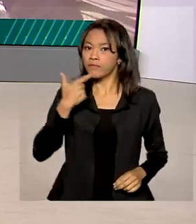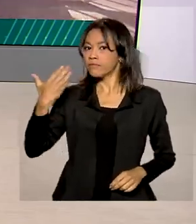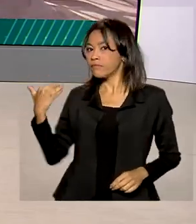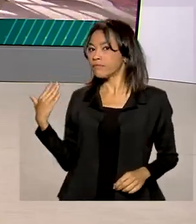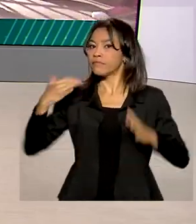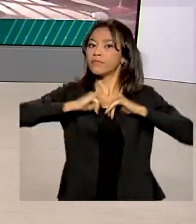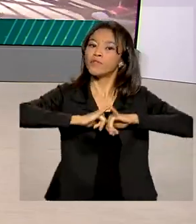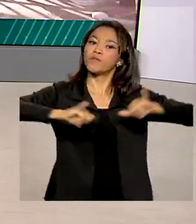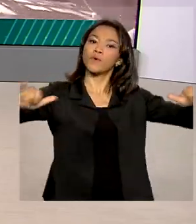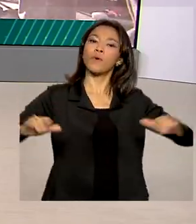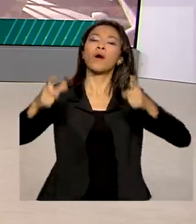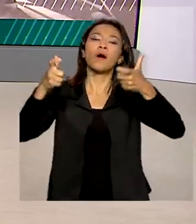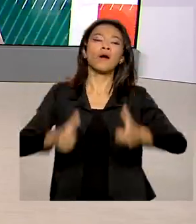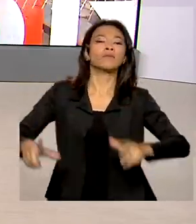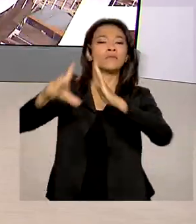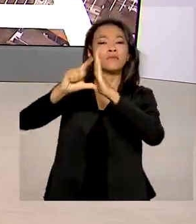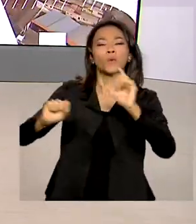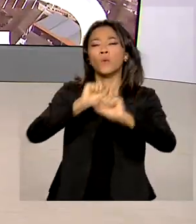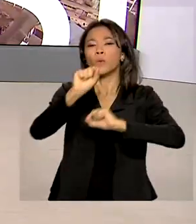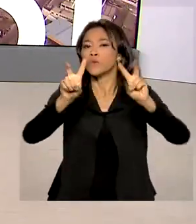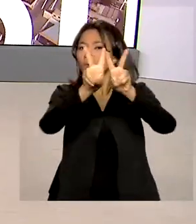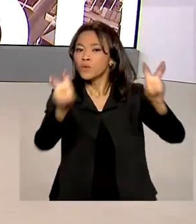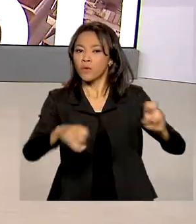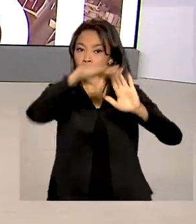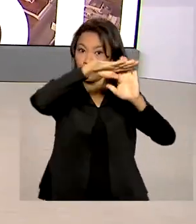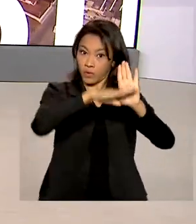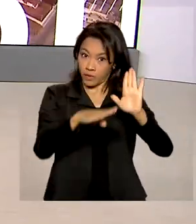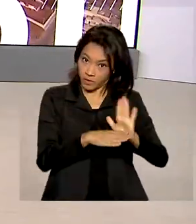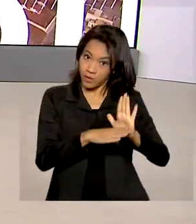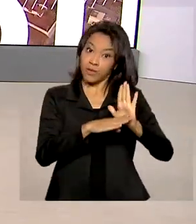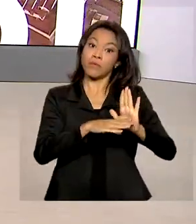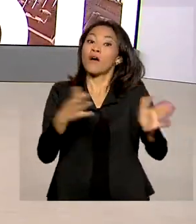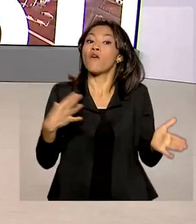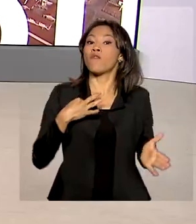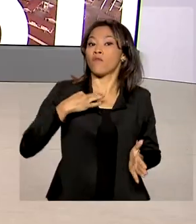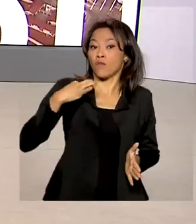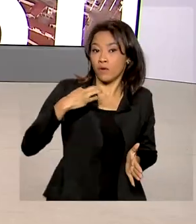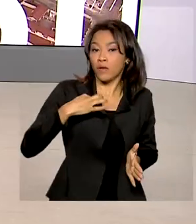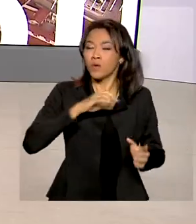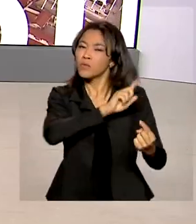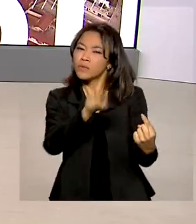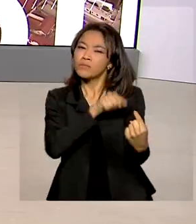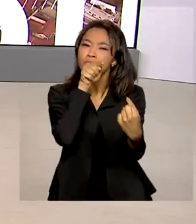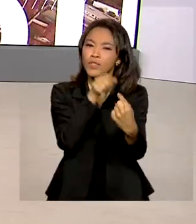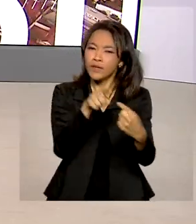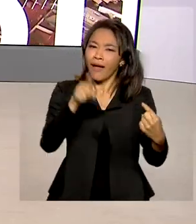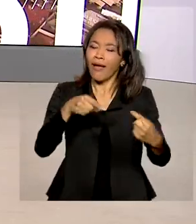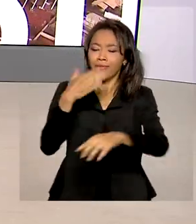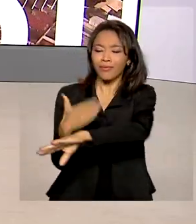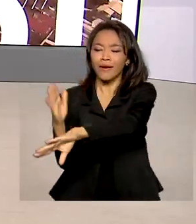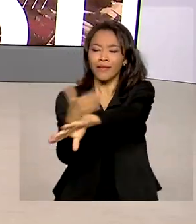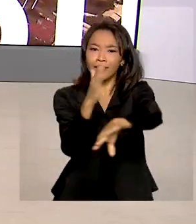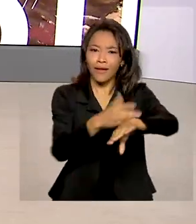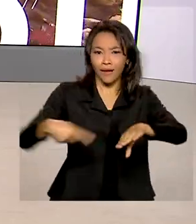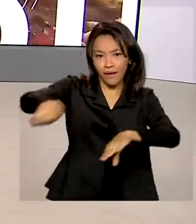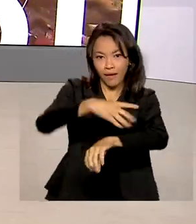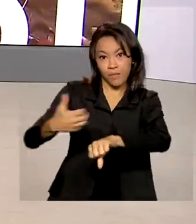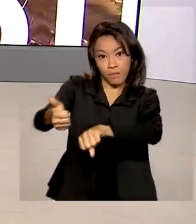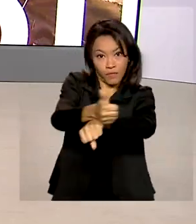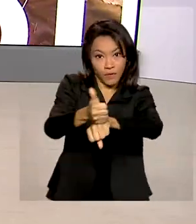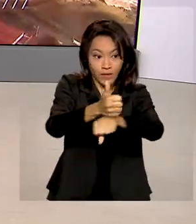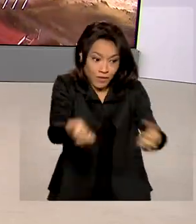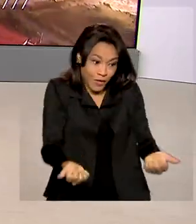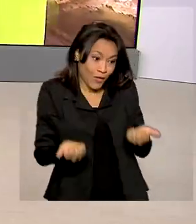Palácio do Planalto o Programa Nacional de Serviço Civil Voluntário. A iniciativa busca garantir capacitação profissional e